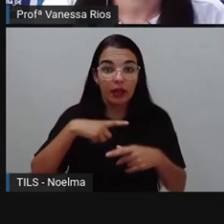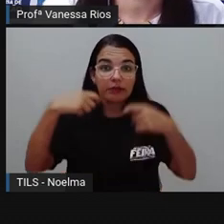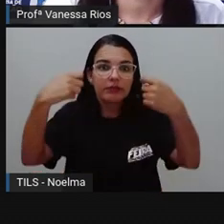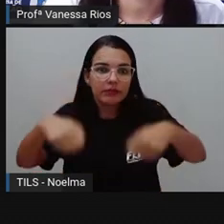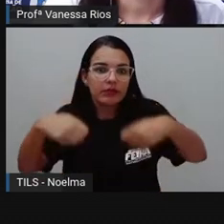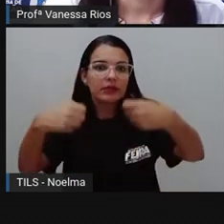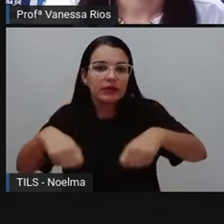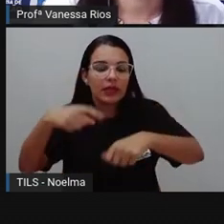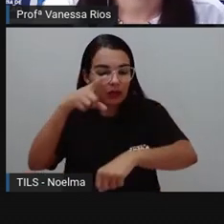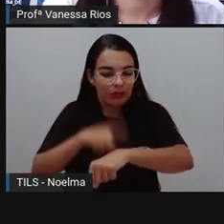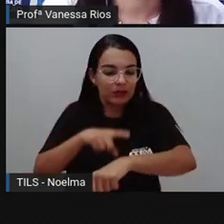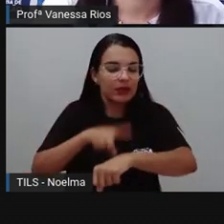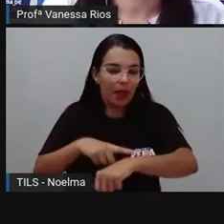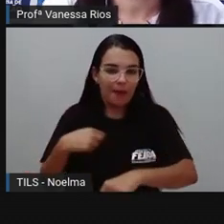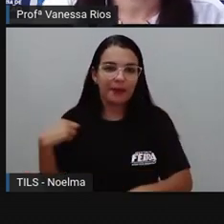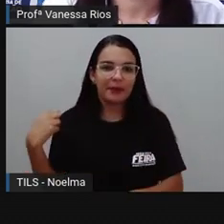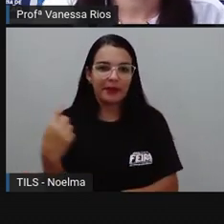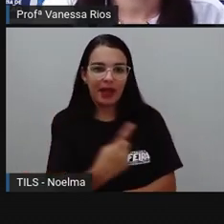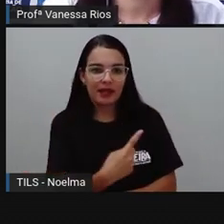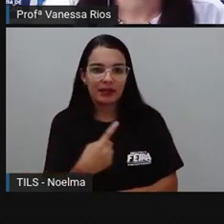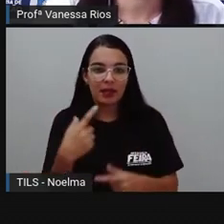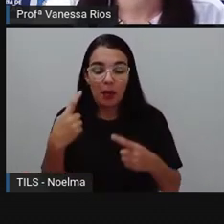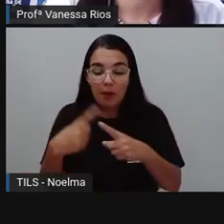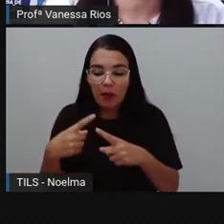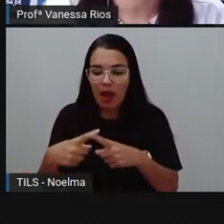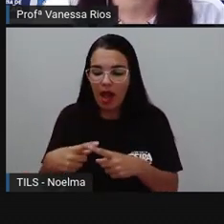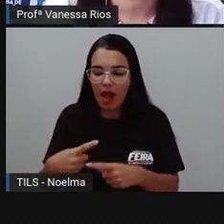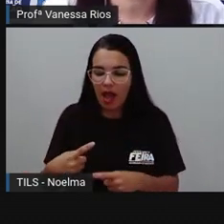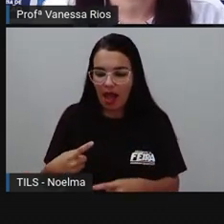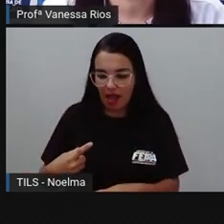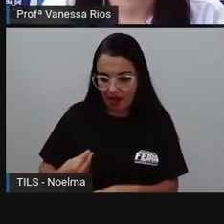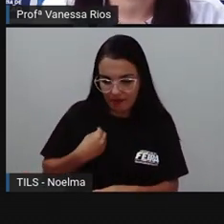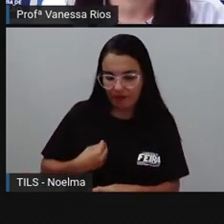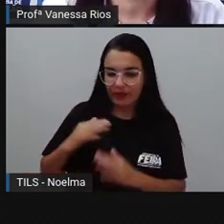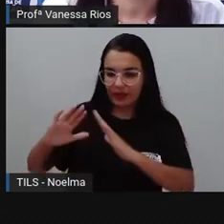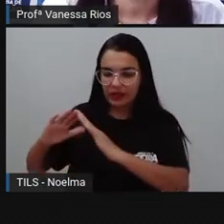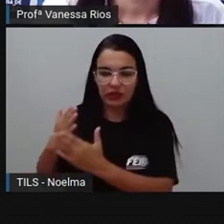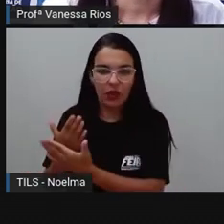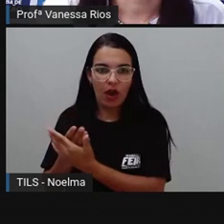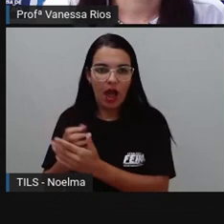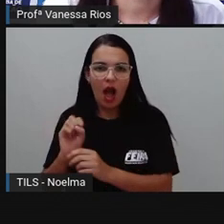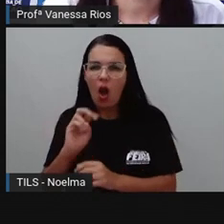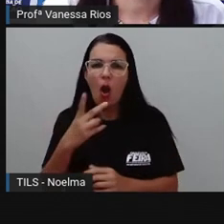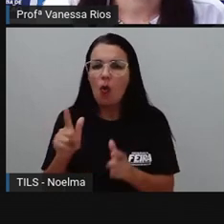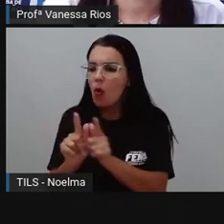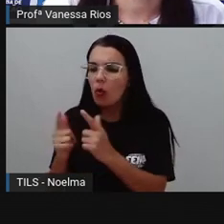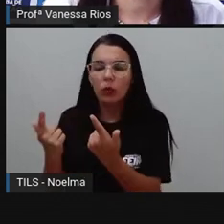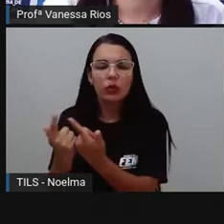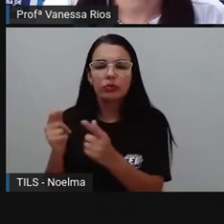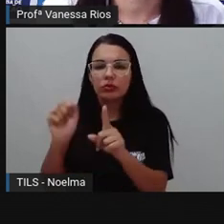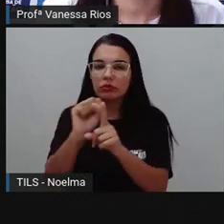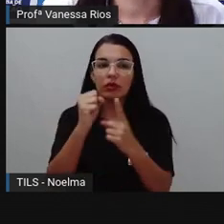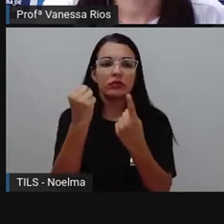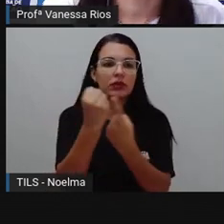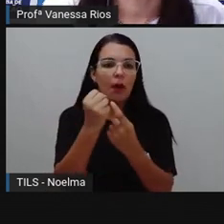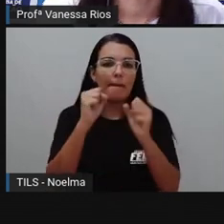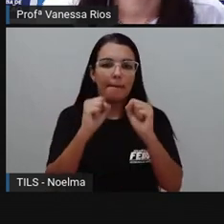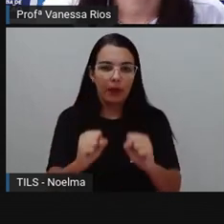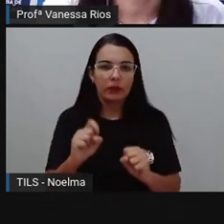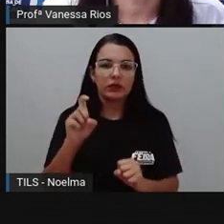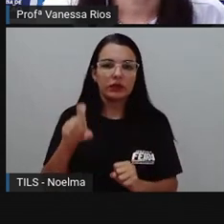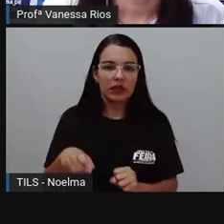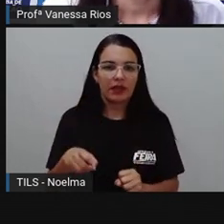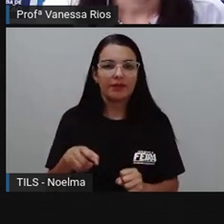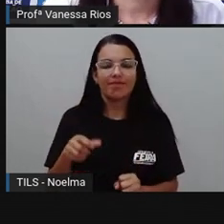como os nossos, onde a vida escolar ou mesmo em outros núcleos sociais pode ser um verdadeiro inferno para uma